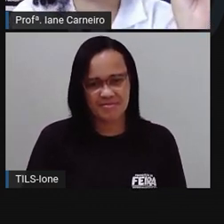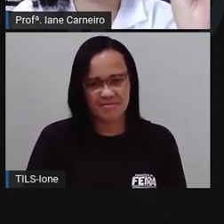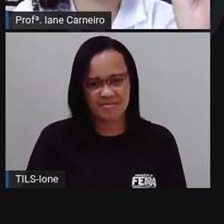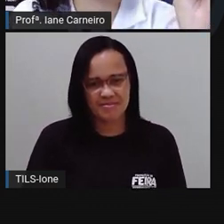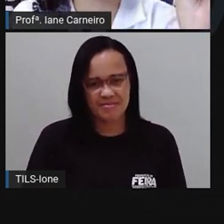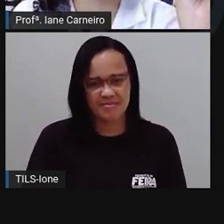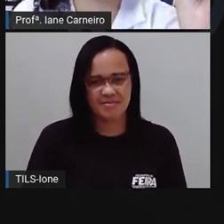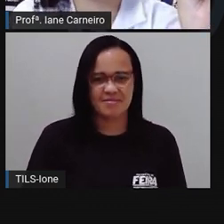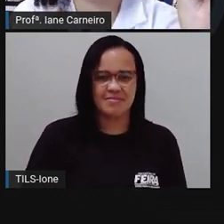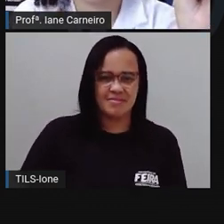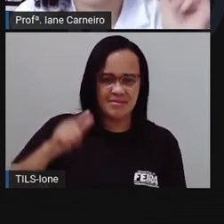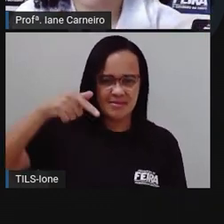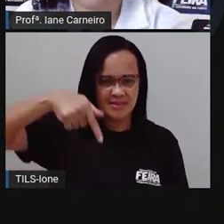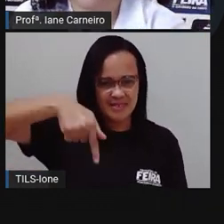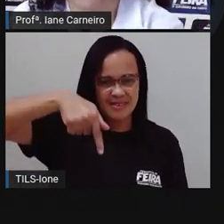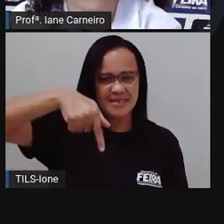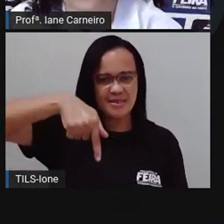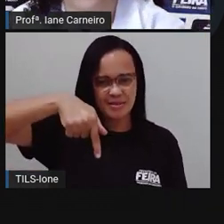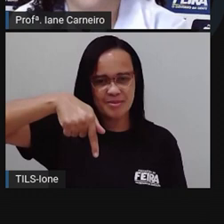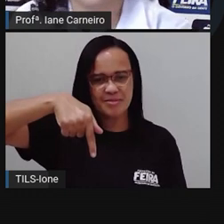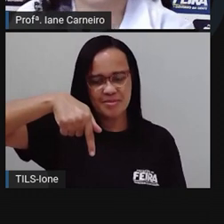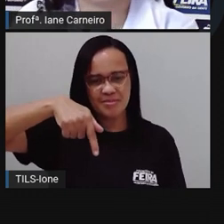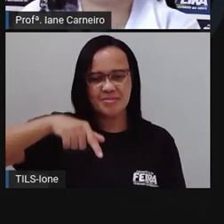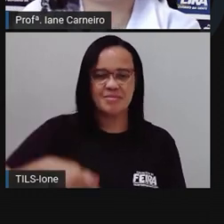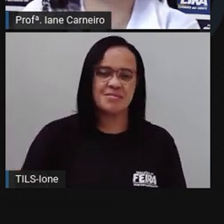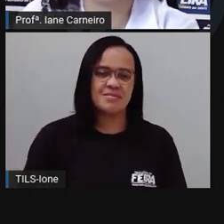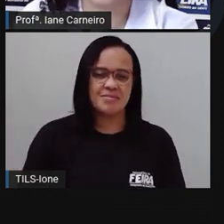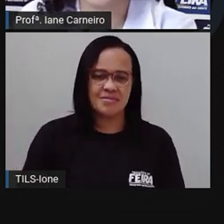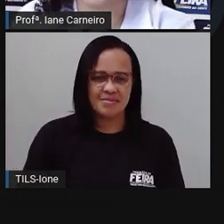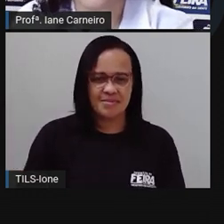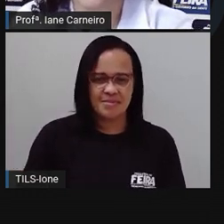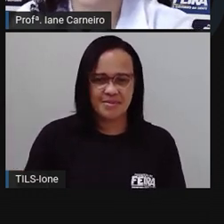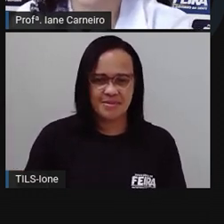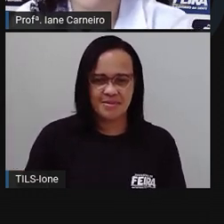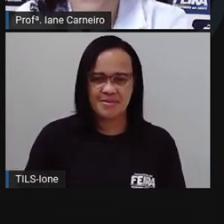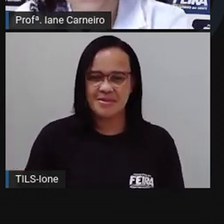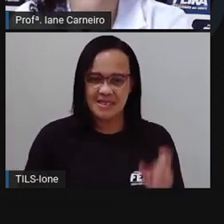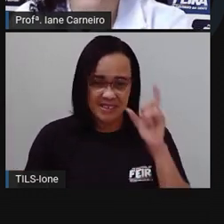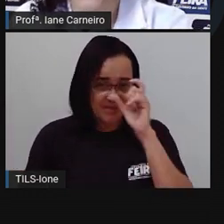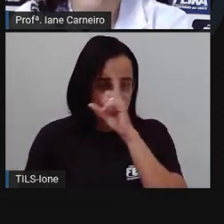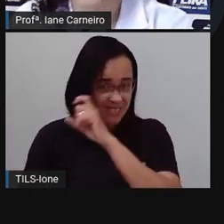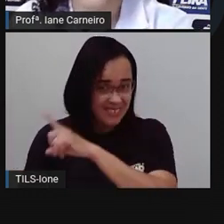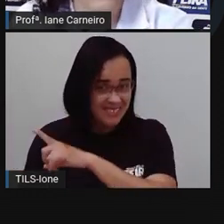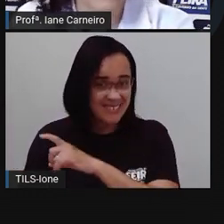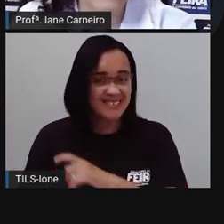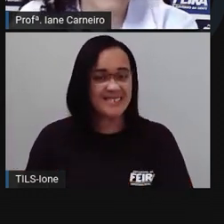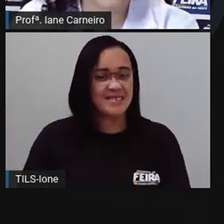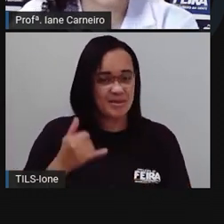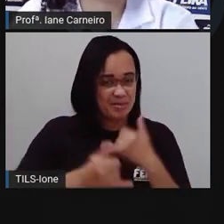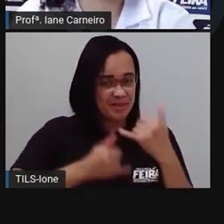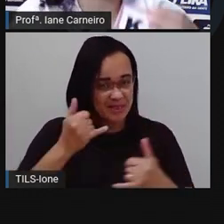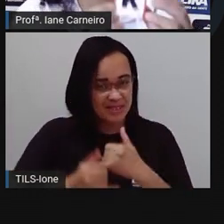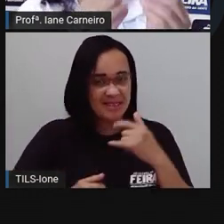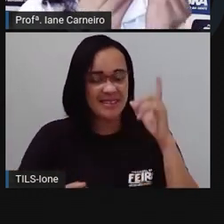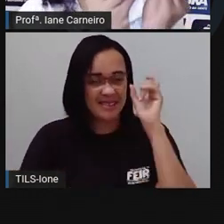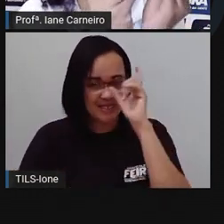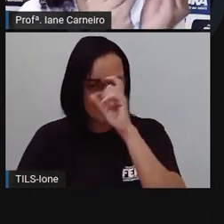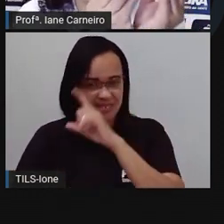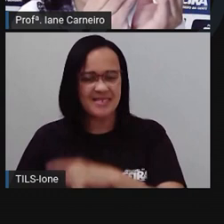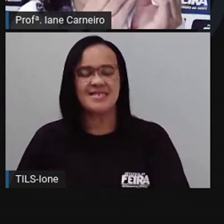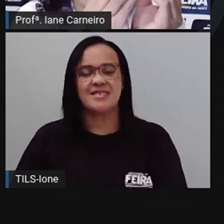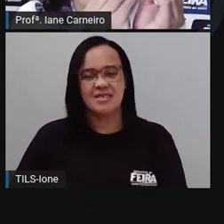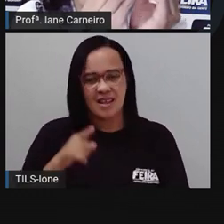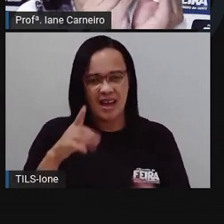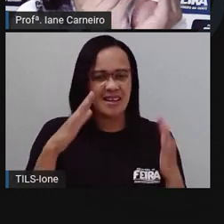Q. Não tem Q. Tá difícil, hein? Esse jogo é difícil. Vem aqui aí na casa de vocês para vocês